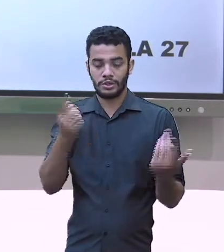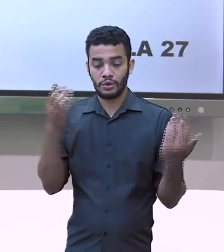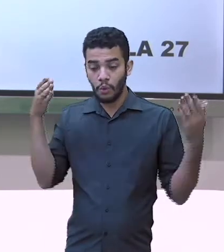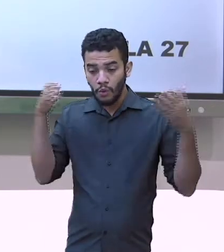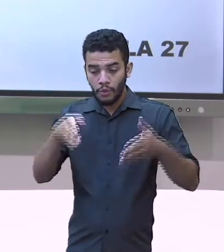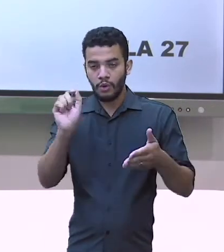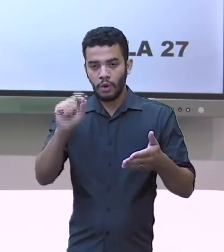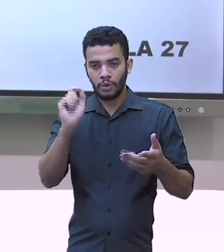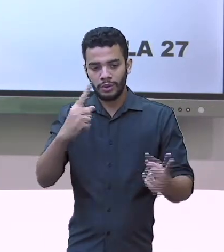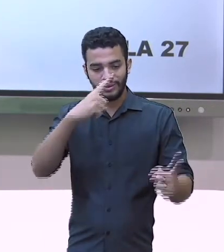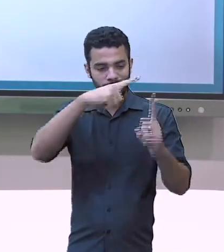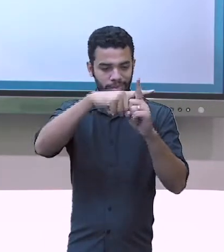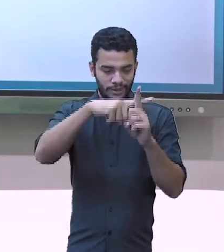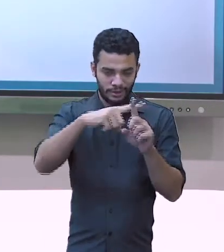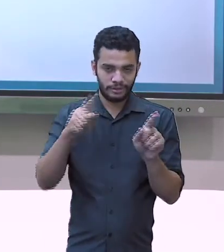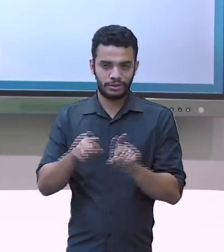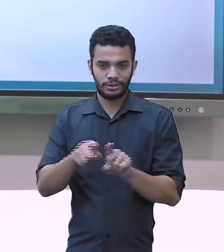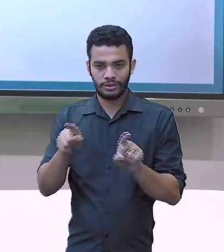começar?